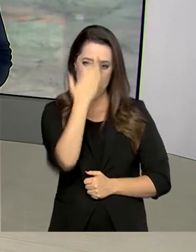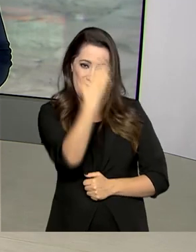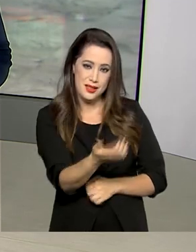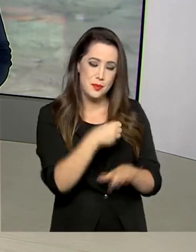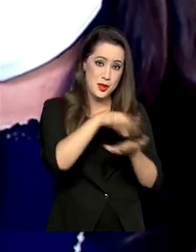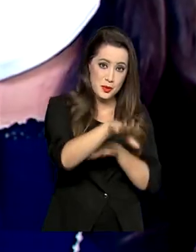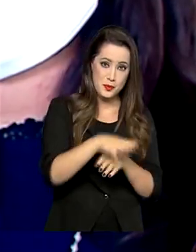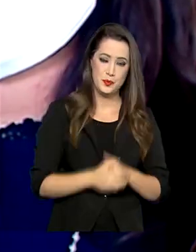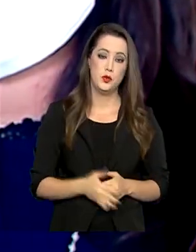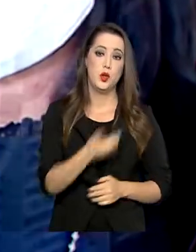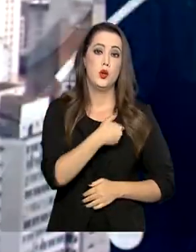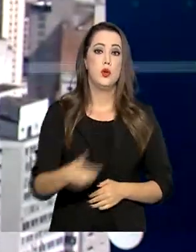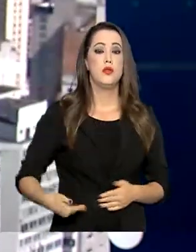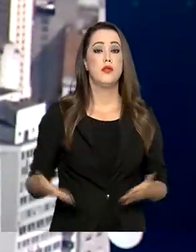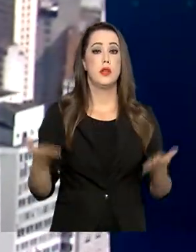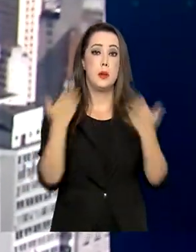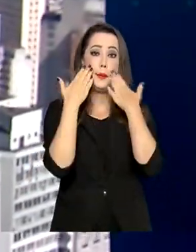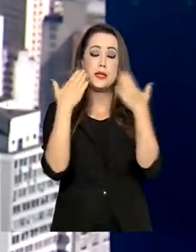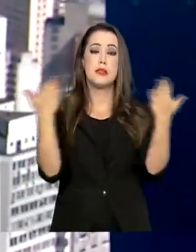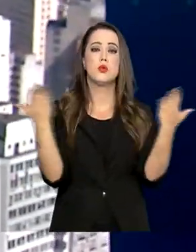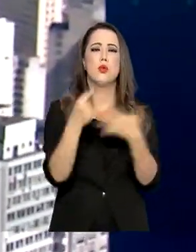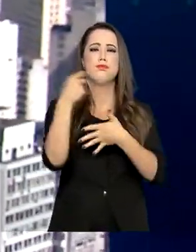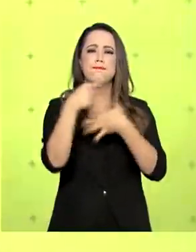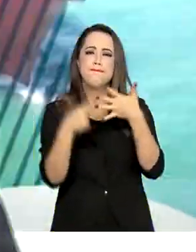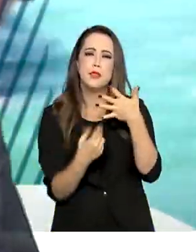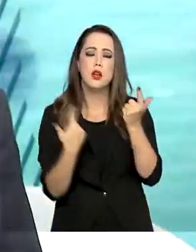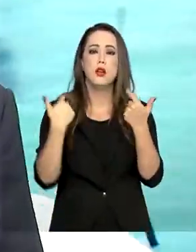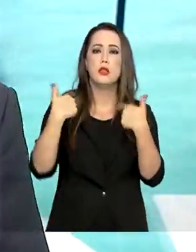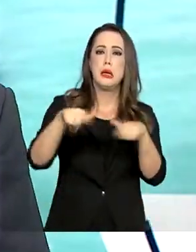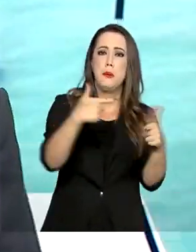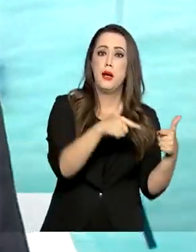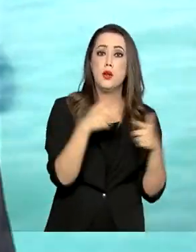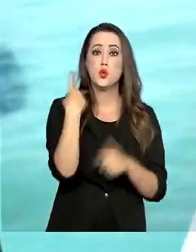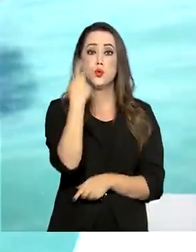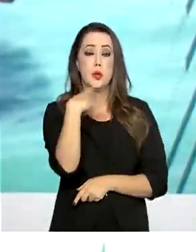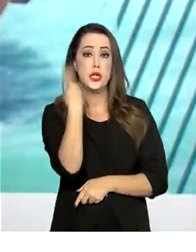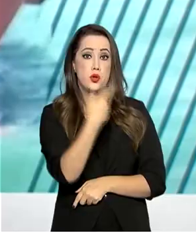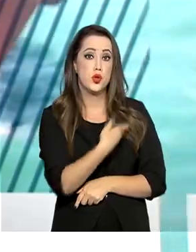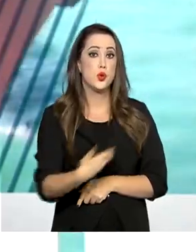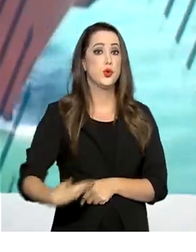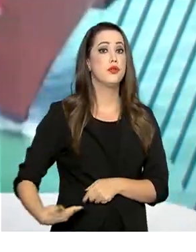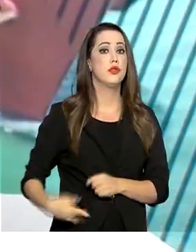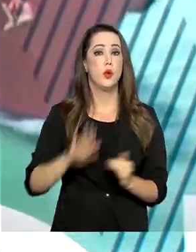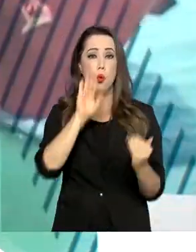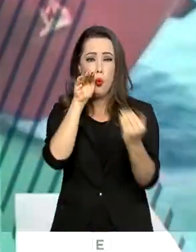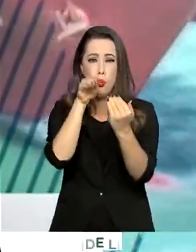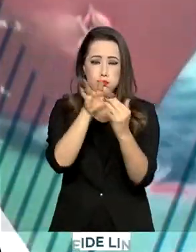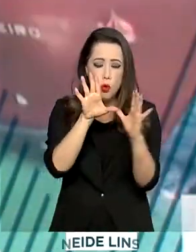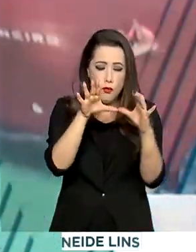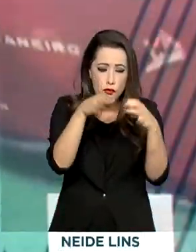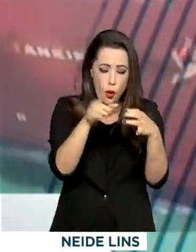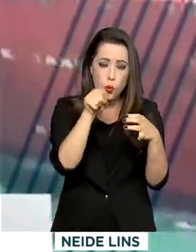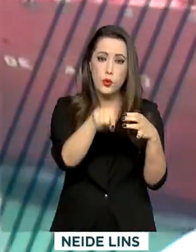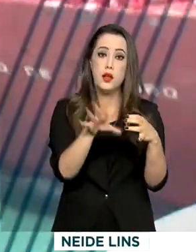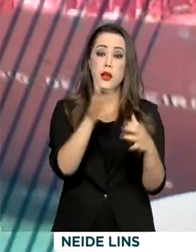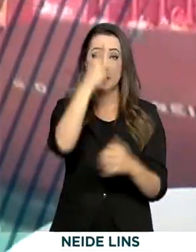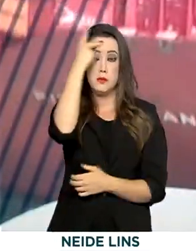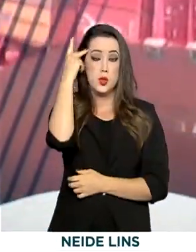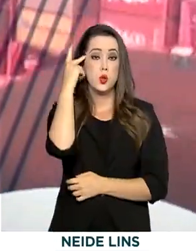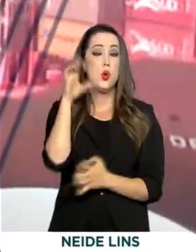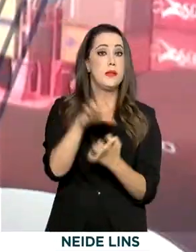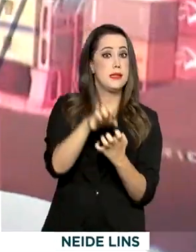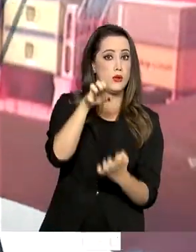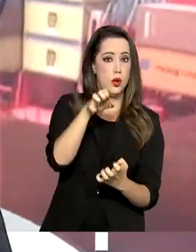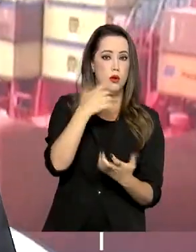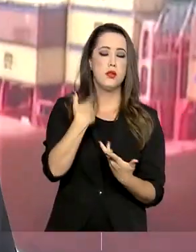O governo apresentou hoje medidas para reforçar políticas públicas voltadas para os idosos. Entre as iniciativas, uma campanha para